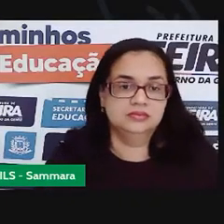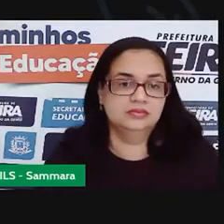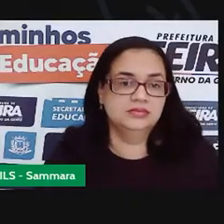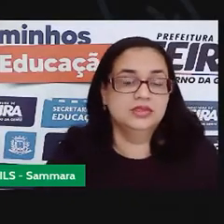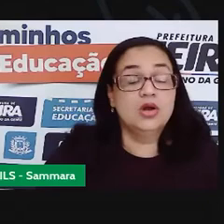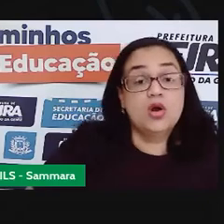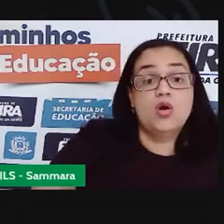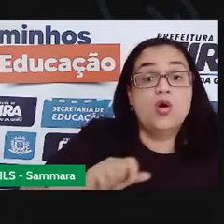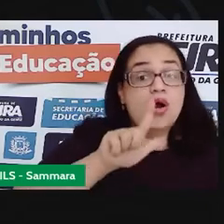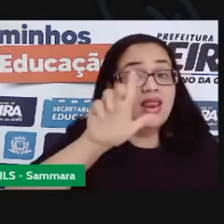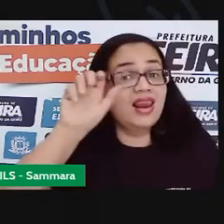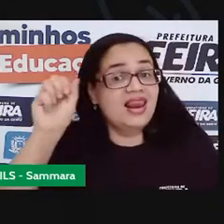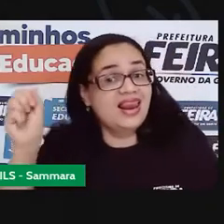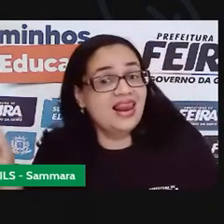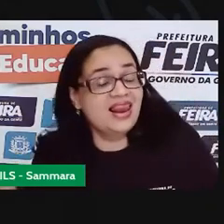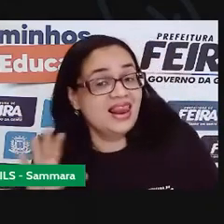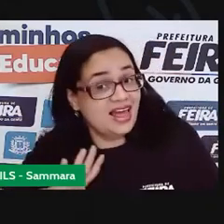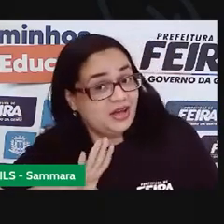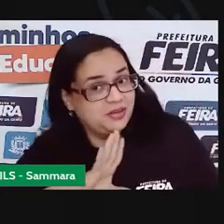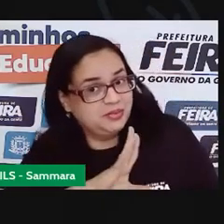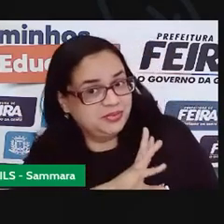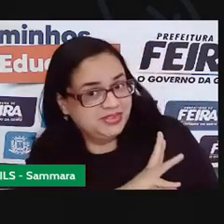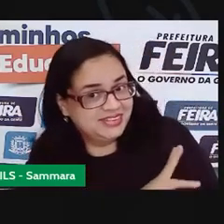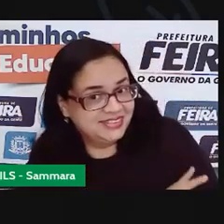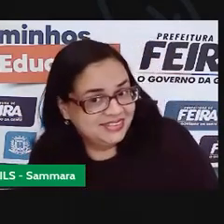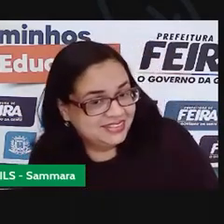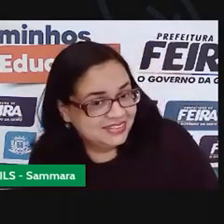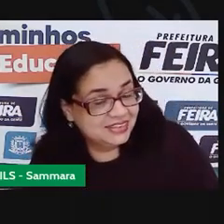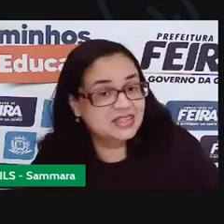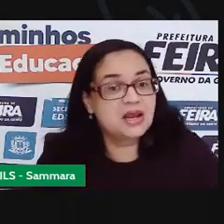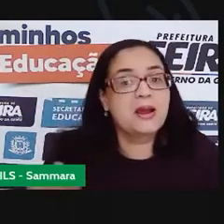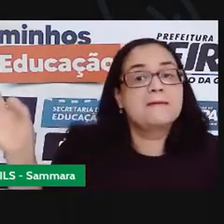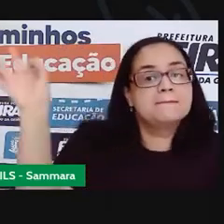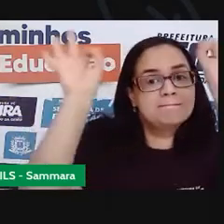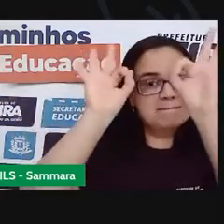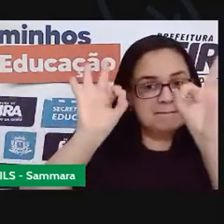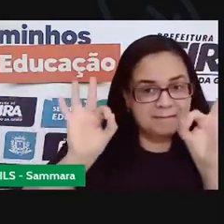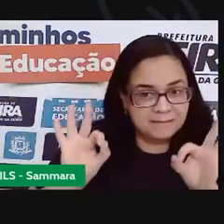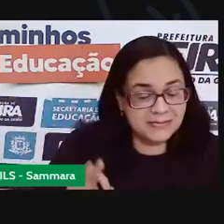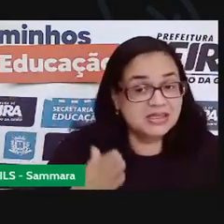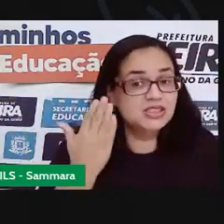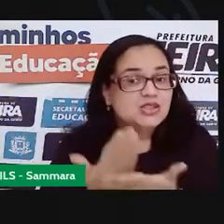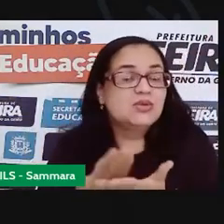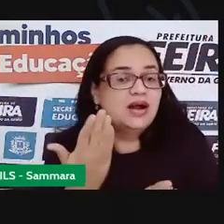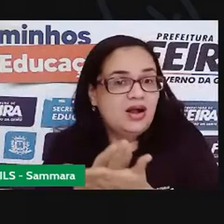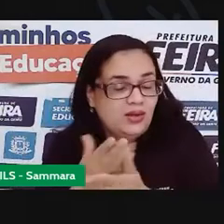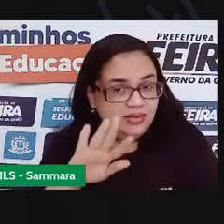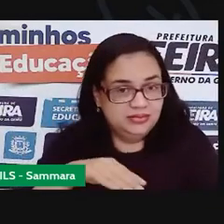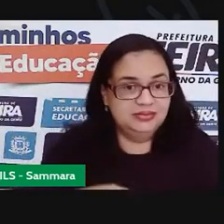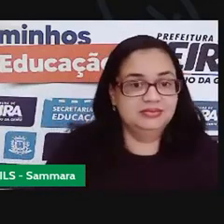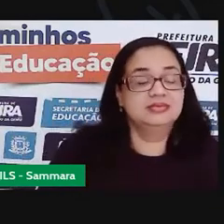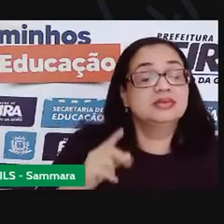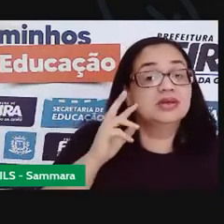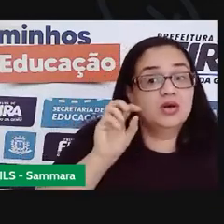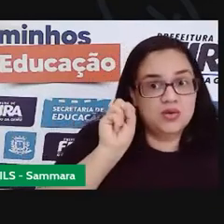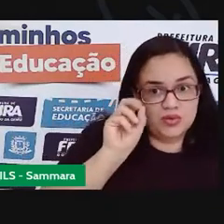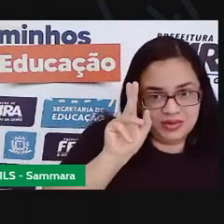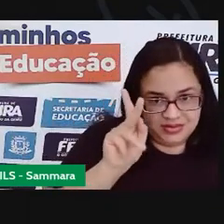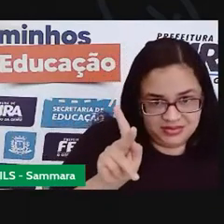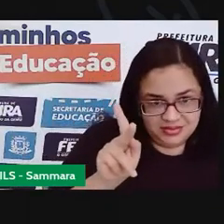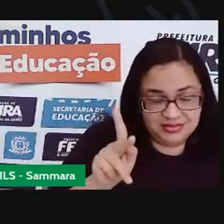Olá, meus amores! E aí, preparados para mais uma aula? Isso aí!